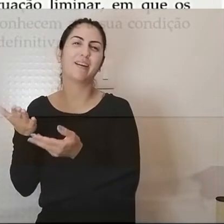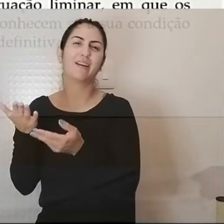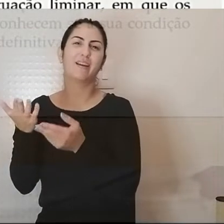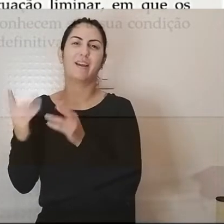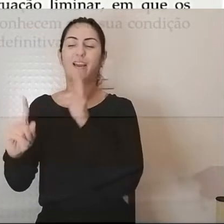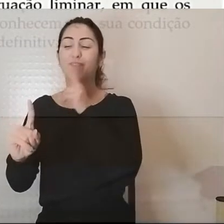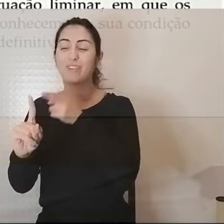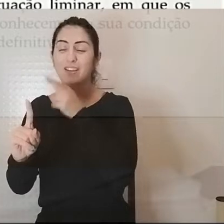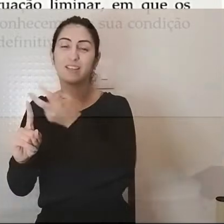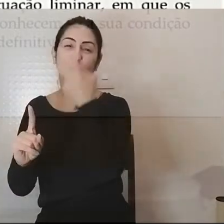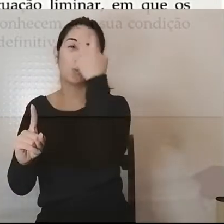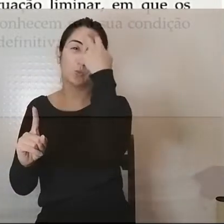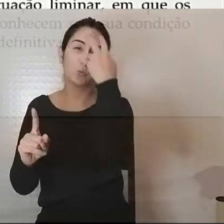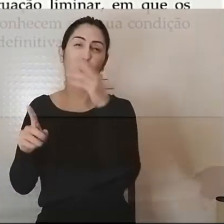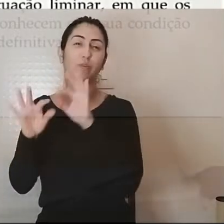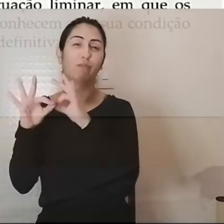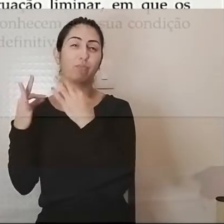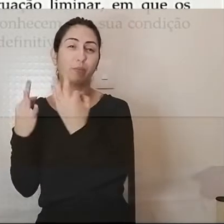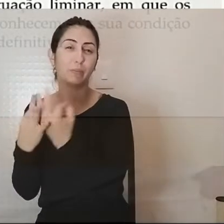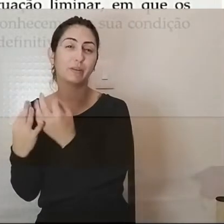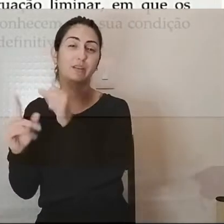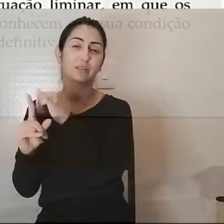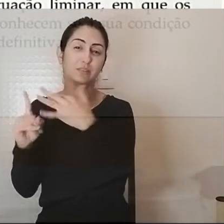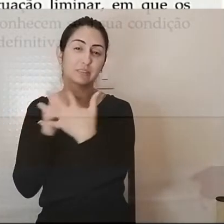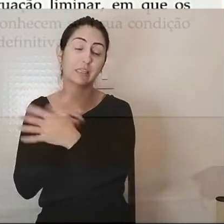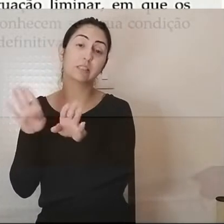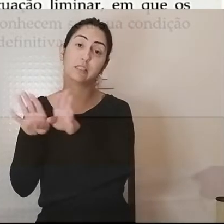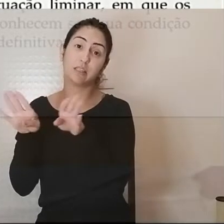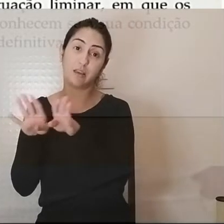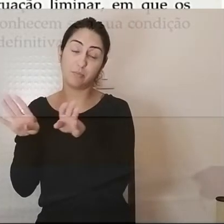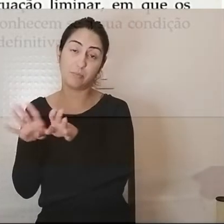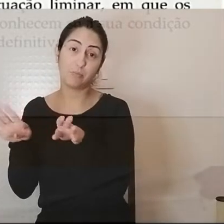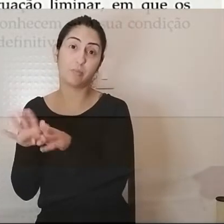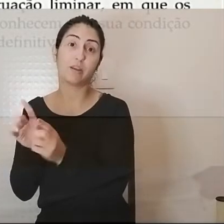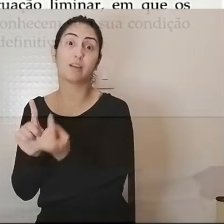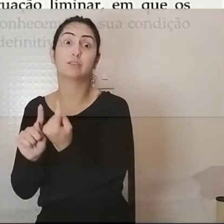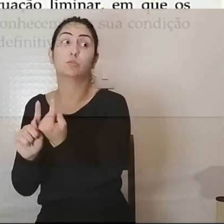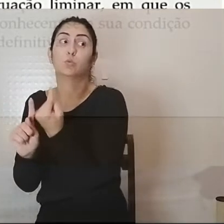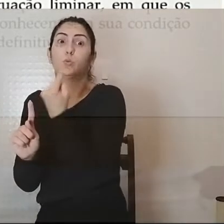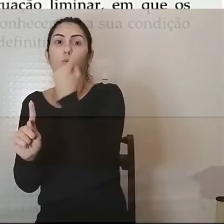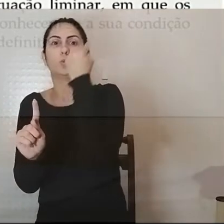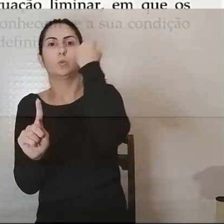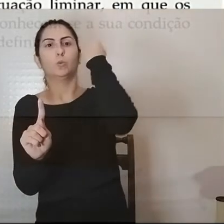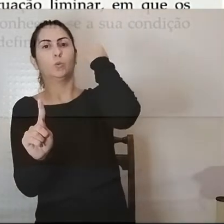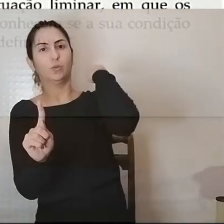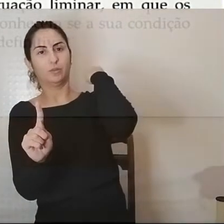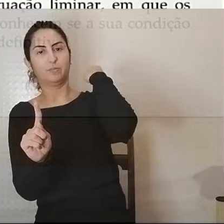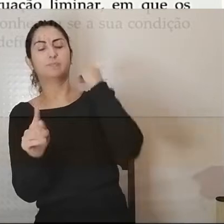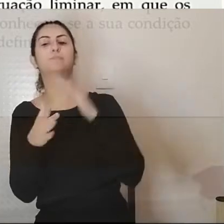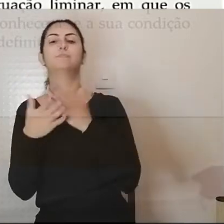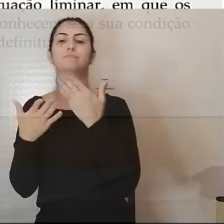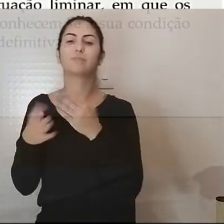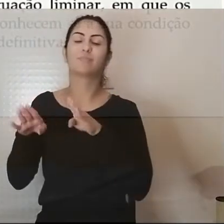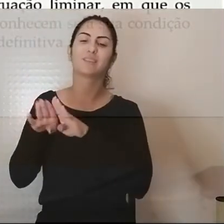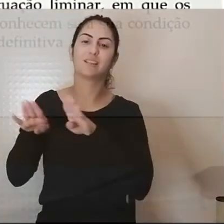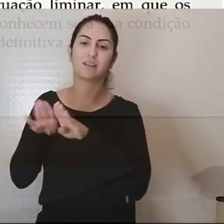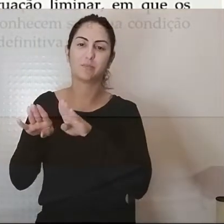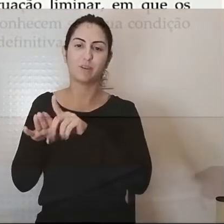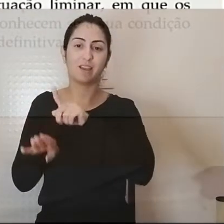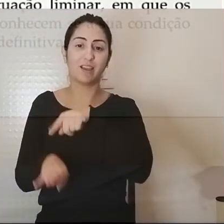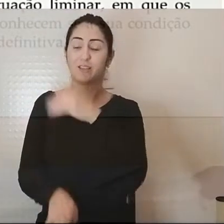familiares sociais e ancestrais incorpora a condição de indeterminação